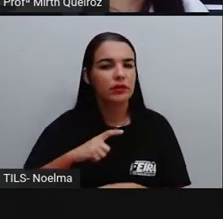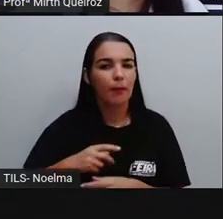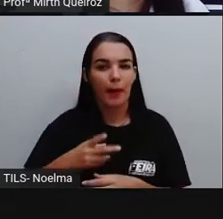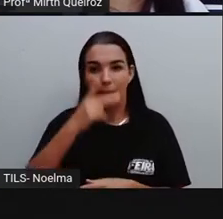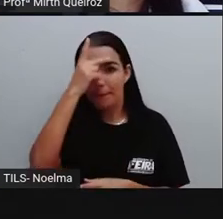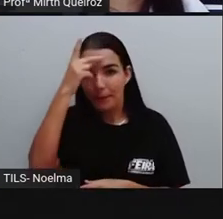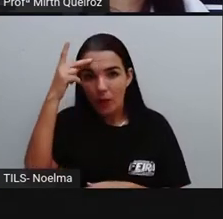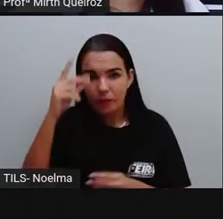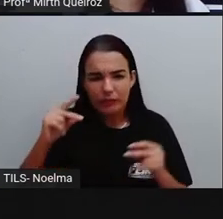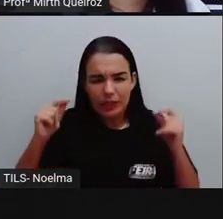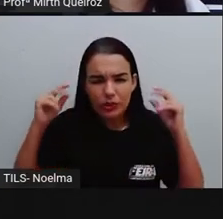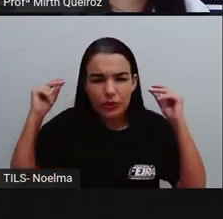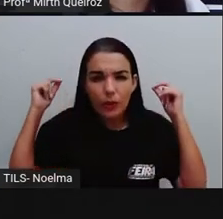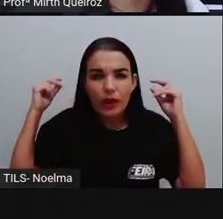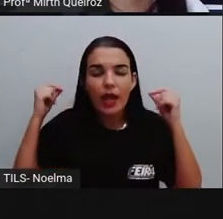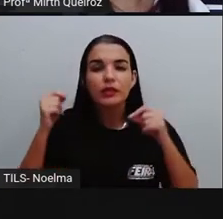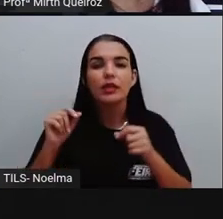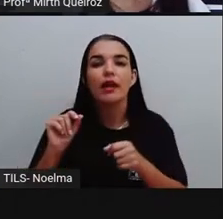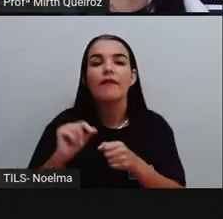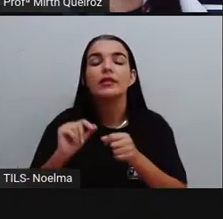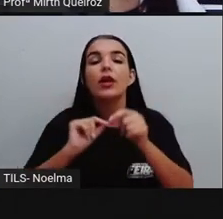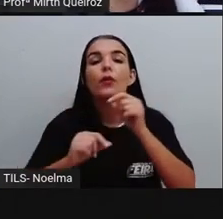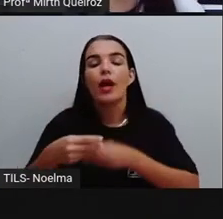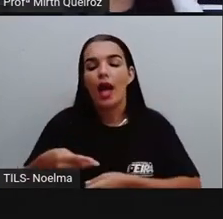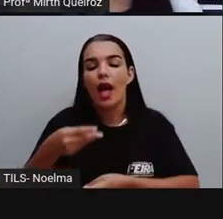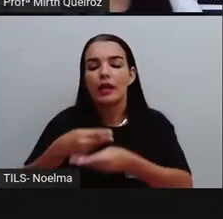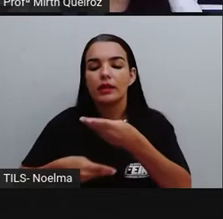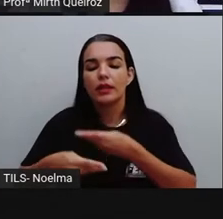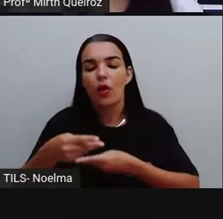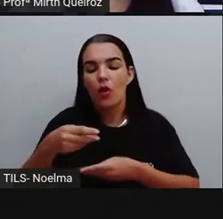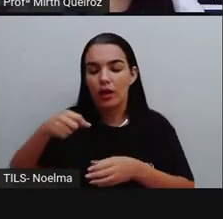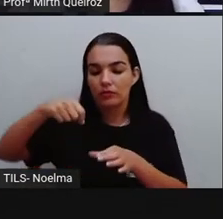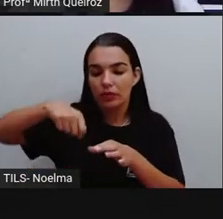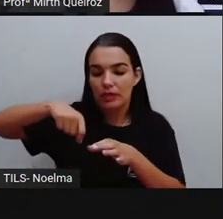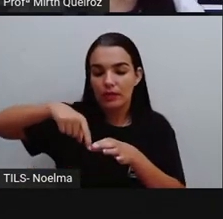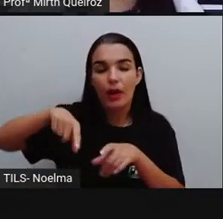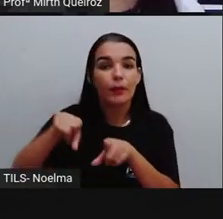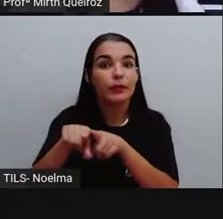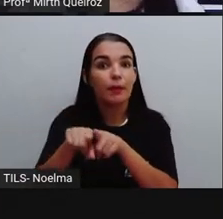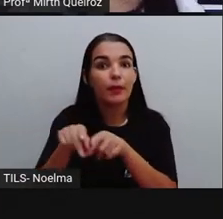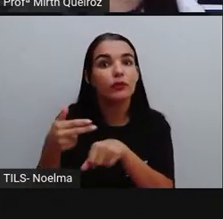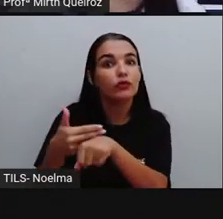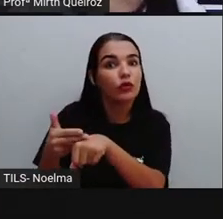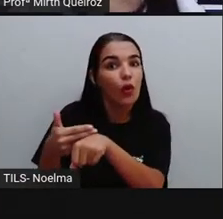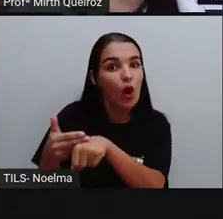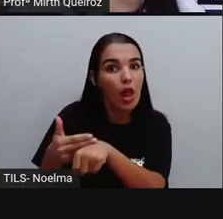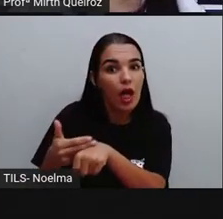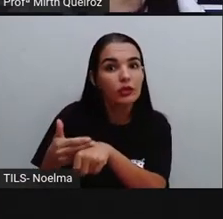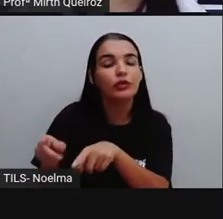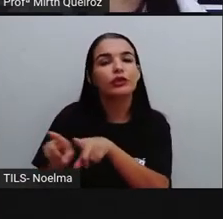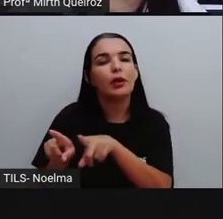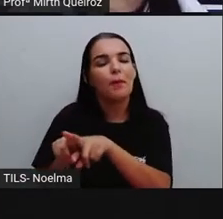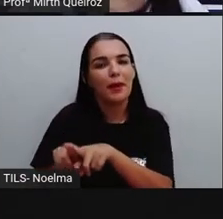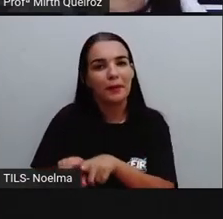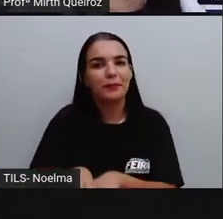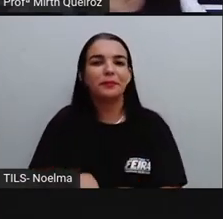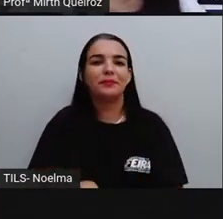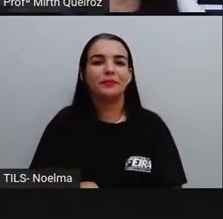para a troca dos aztecas, o próprio chocolate já foi moeda de troca também.